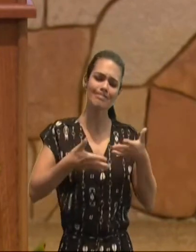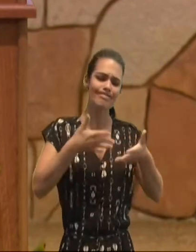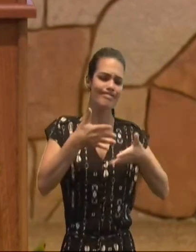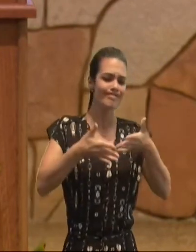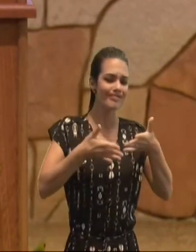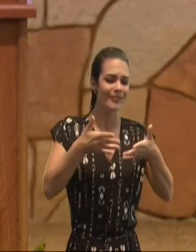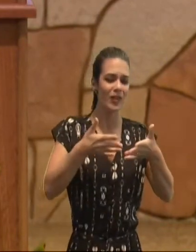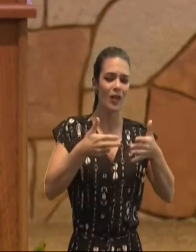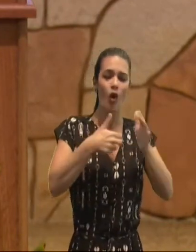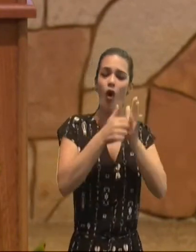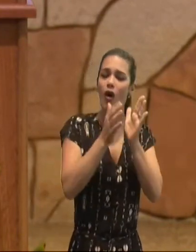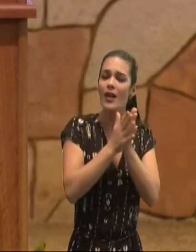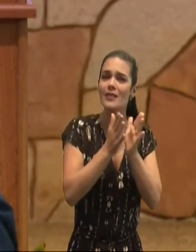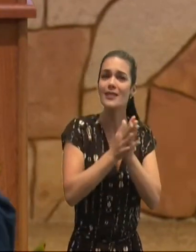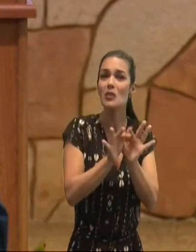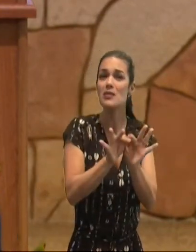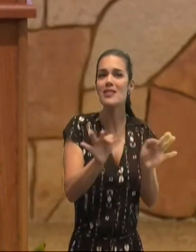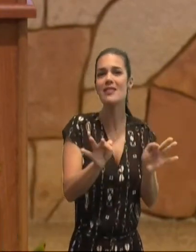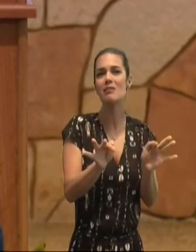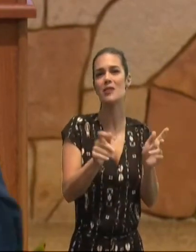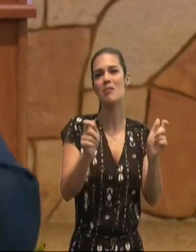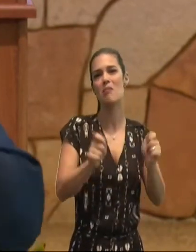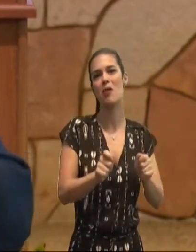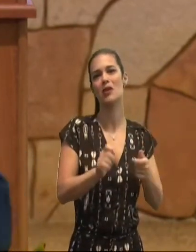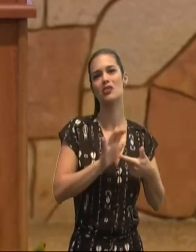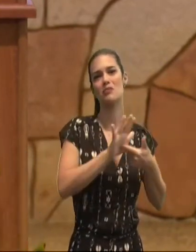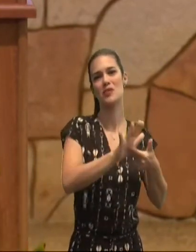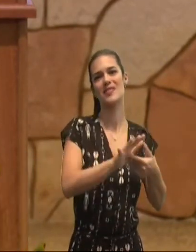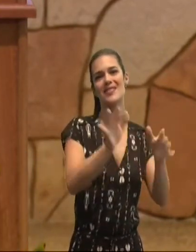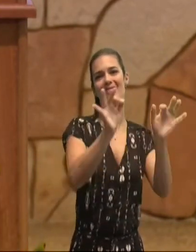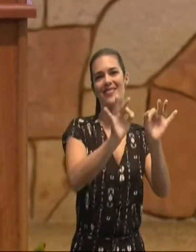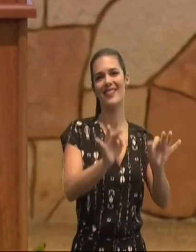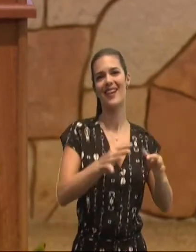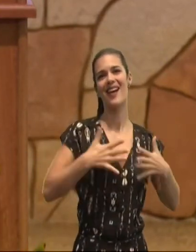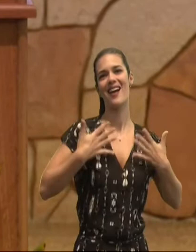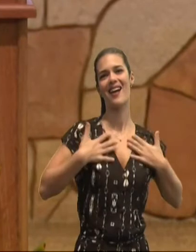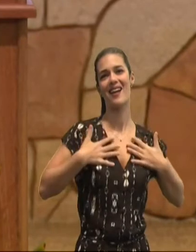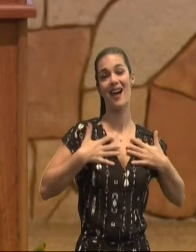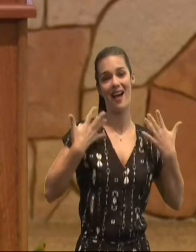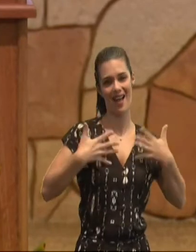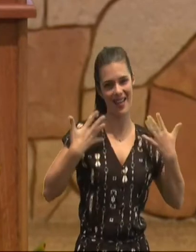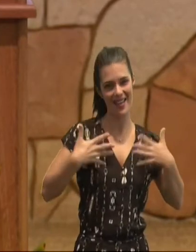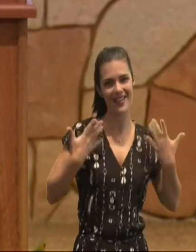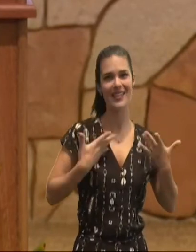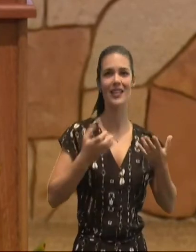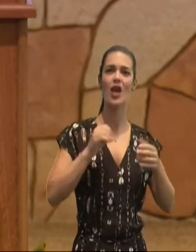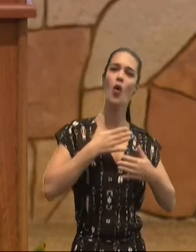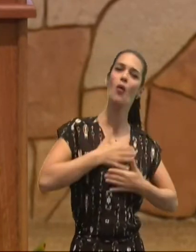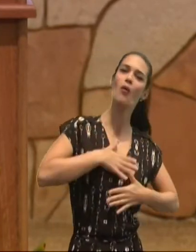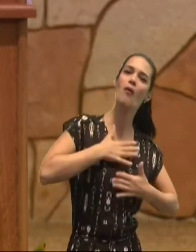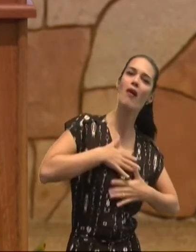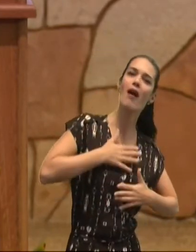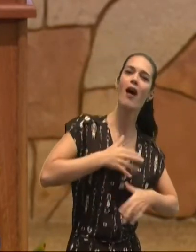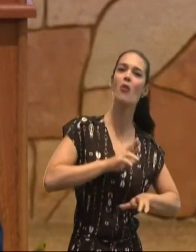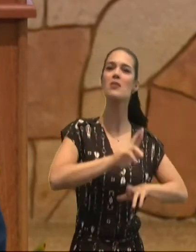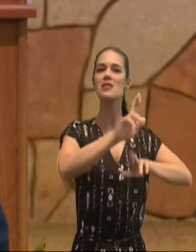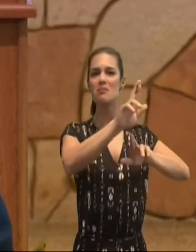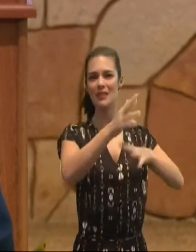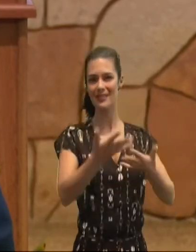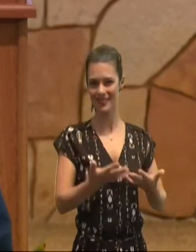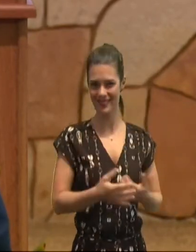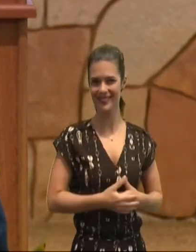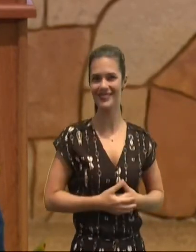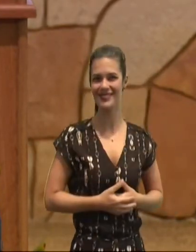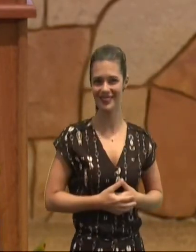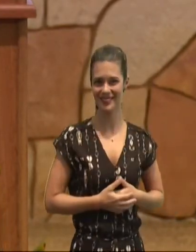uma oração, vai trazer alegria, vai trazer alento, vai trazer esperança, para alguma